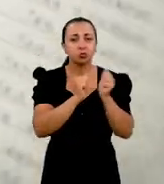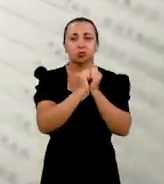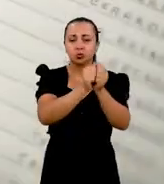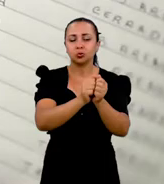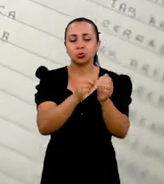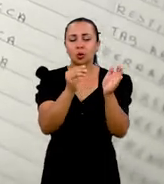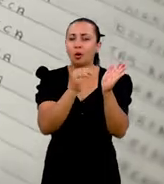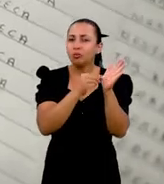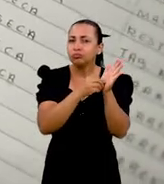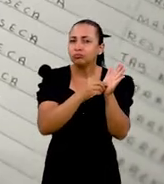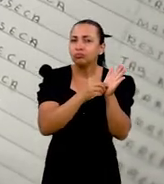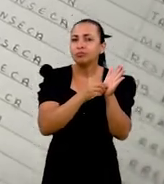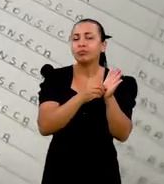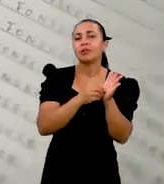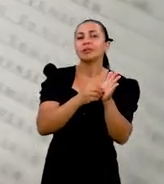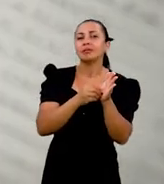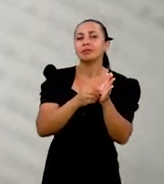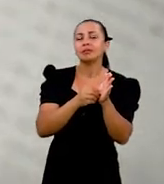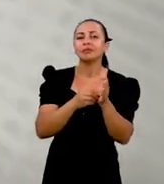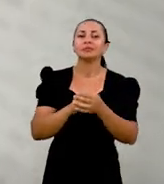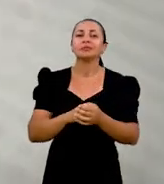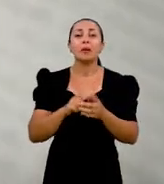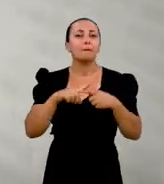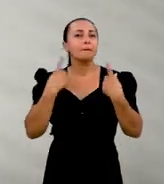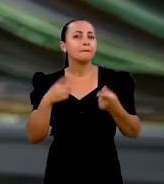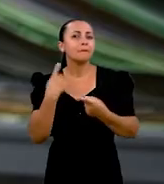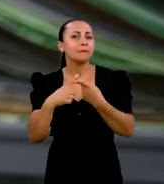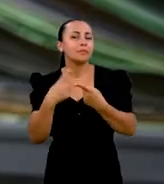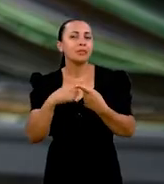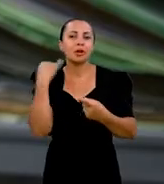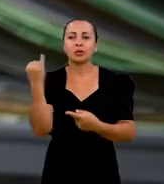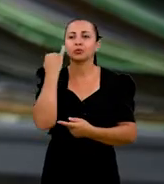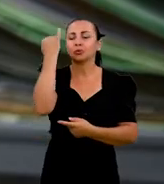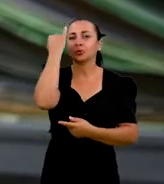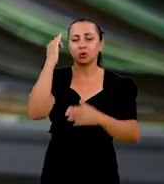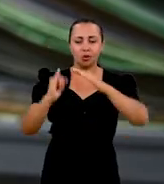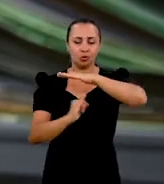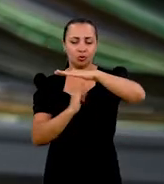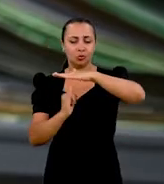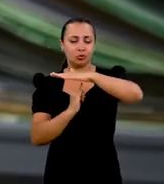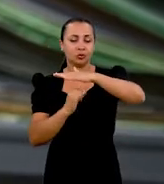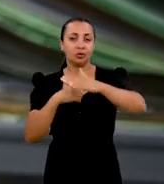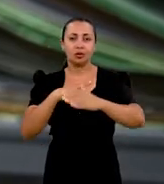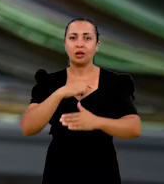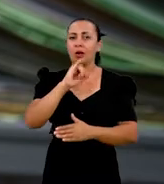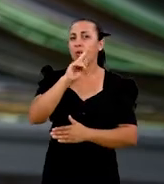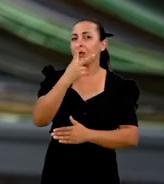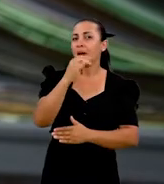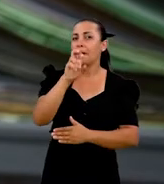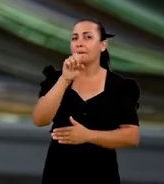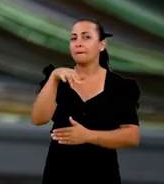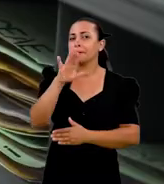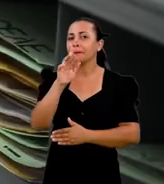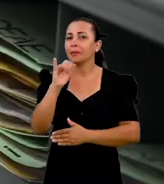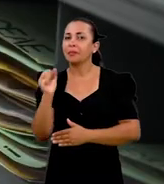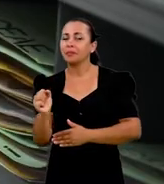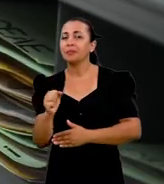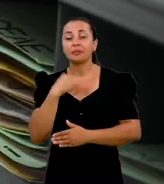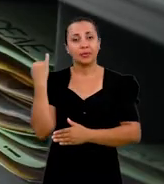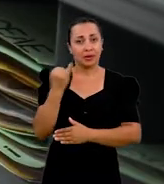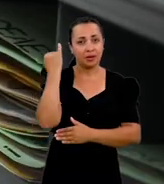está registrada aqui no nosso acervo. Mas por que é importante uma instituição ter um herbário?